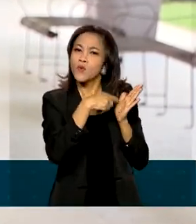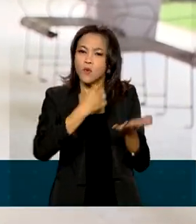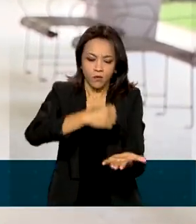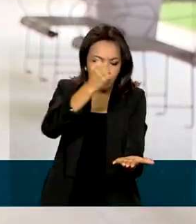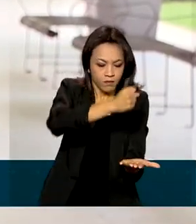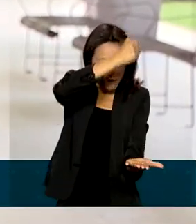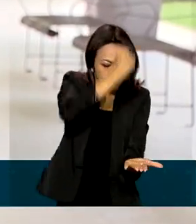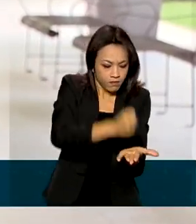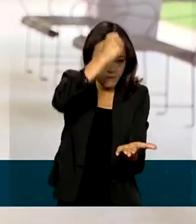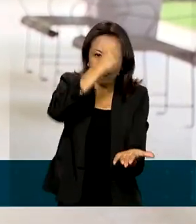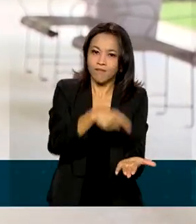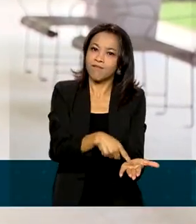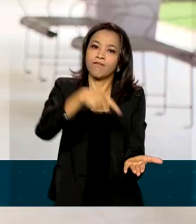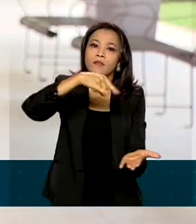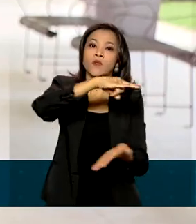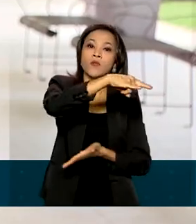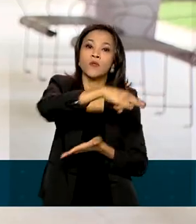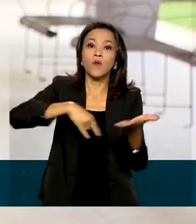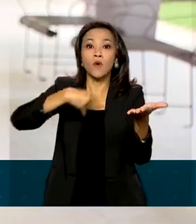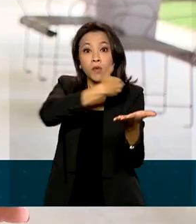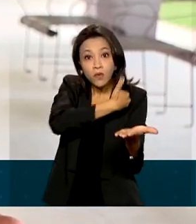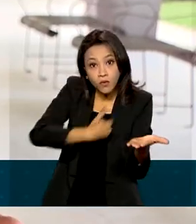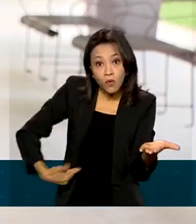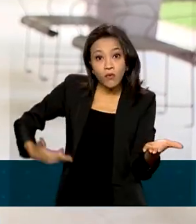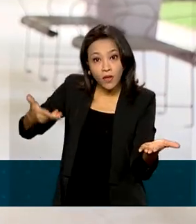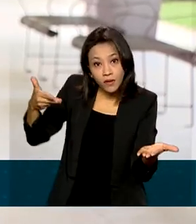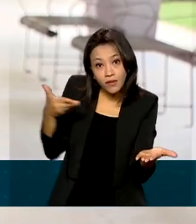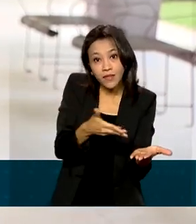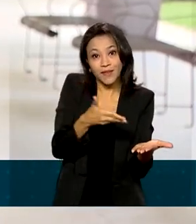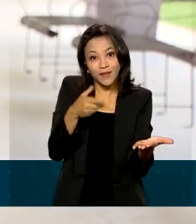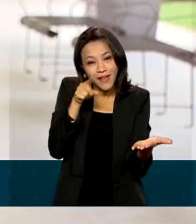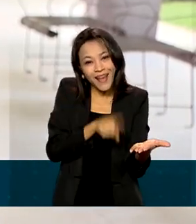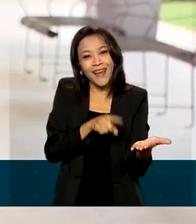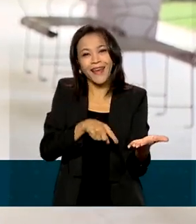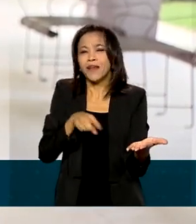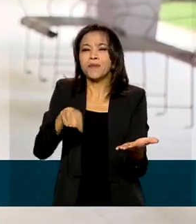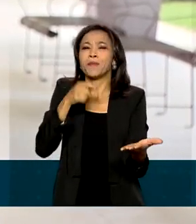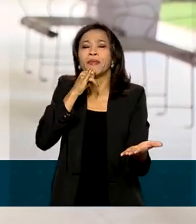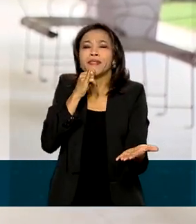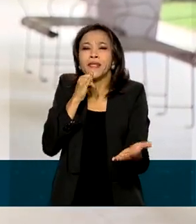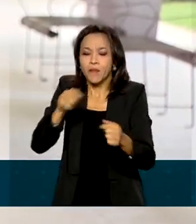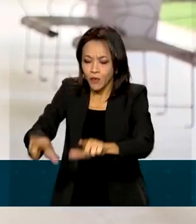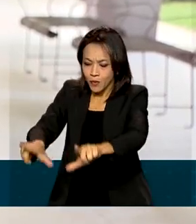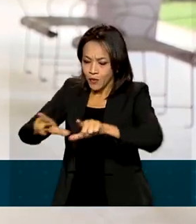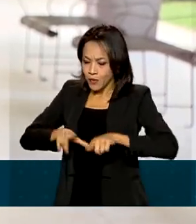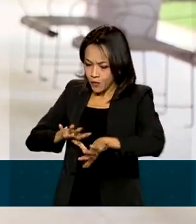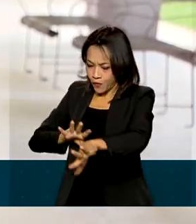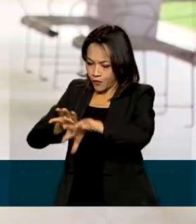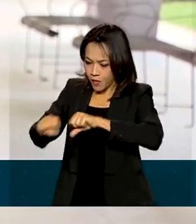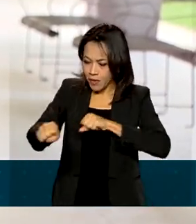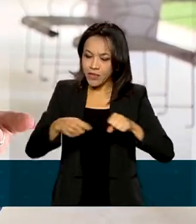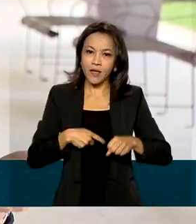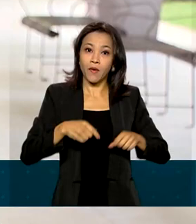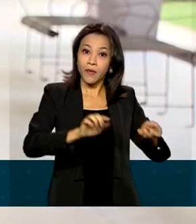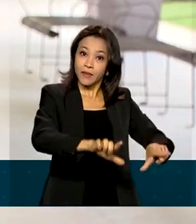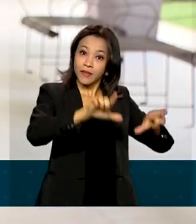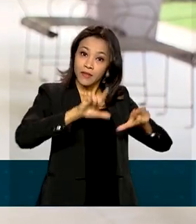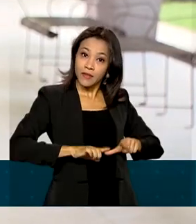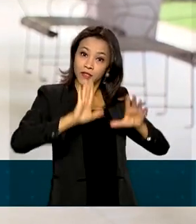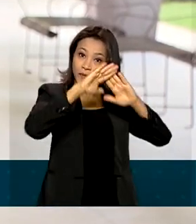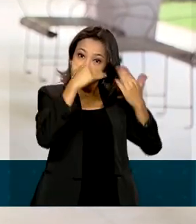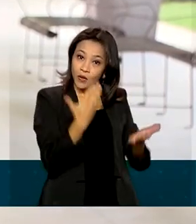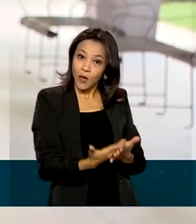atos e documentos de governo. Um exemplo, diplomas e certificados expedidos por escolas